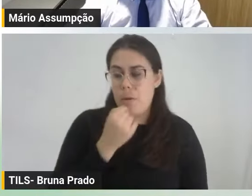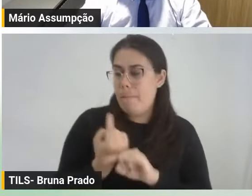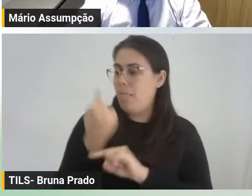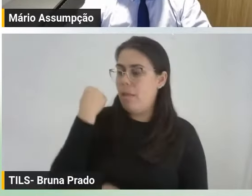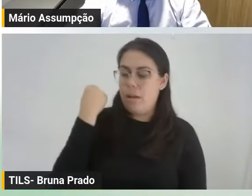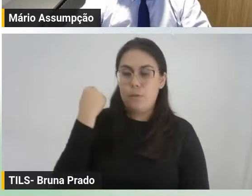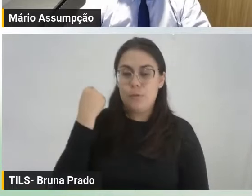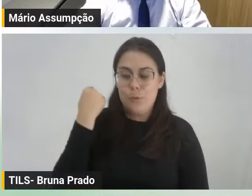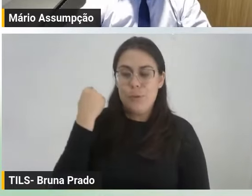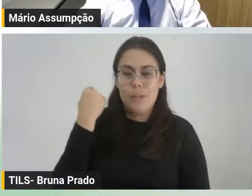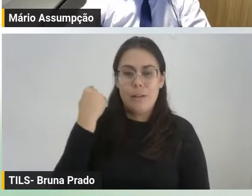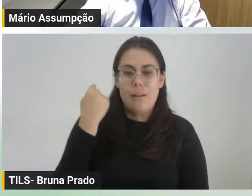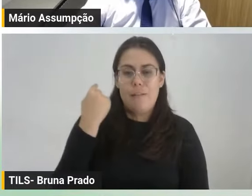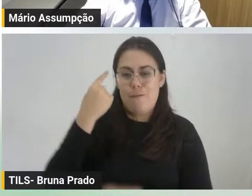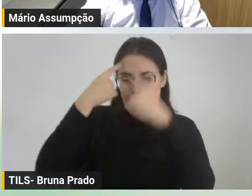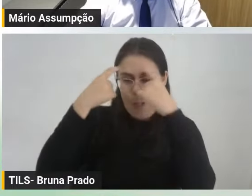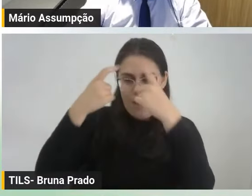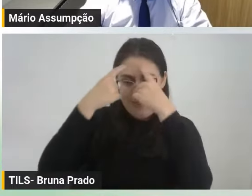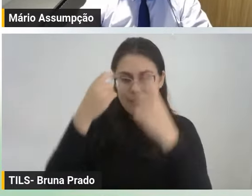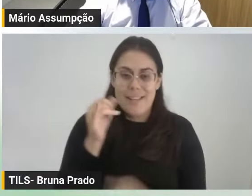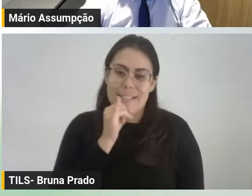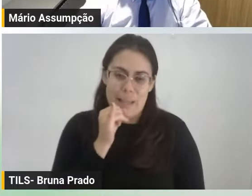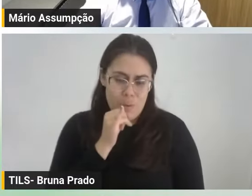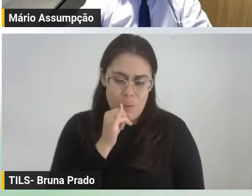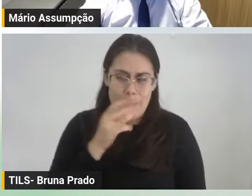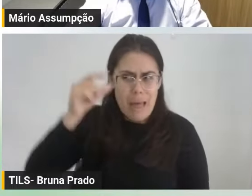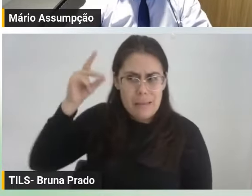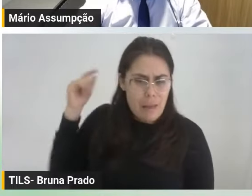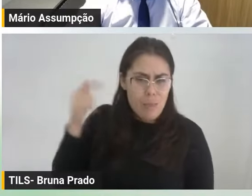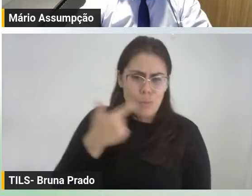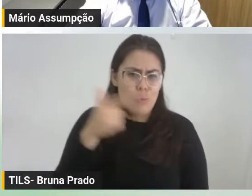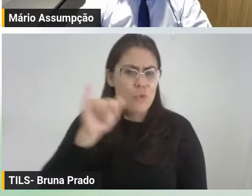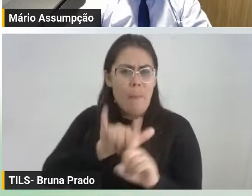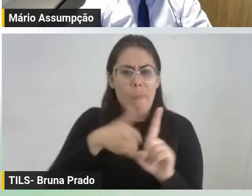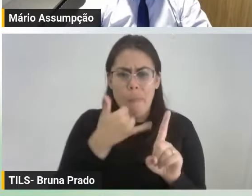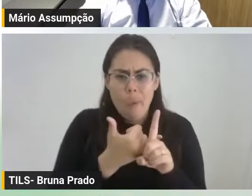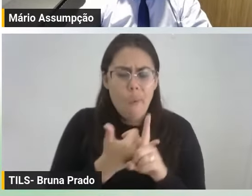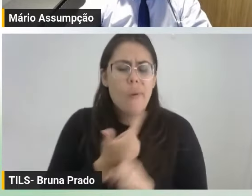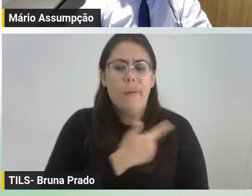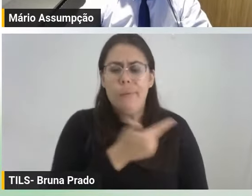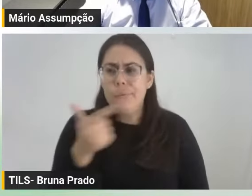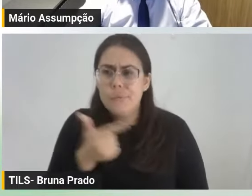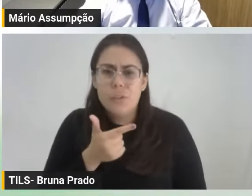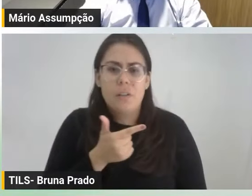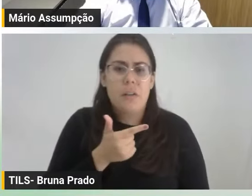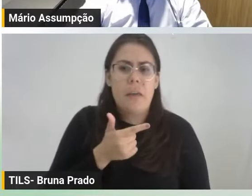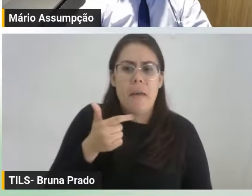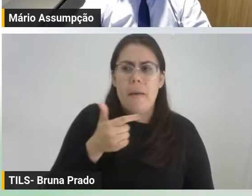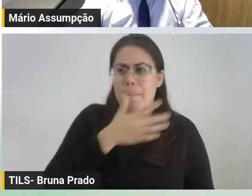a respeito das violências. Por exemplo, não se falava em bullying, não se falava em perseguição,